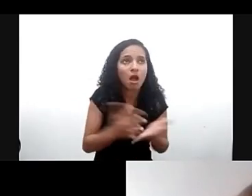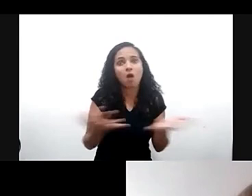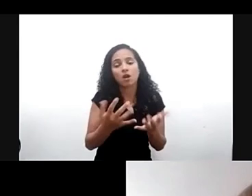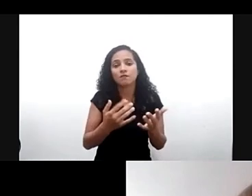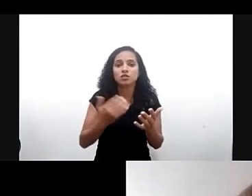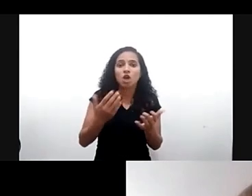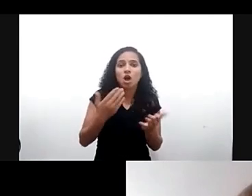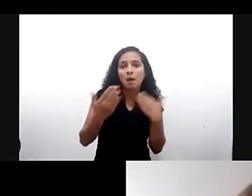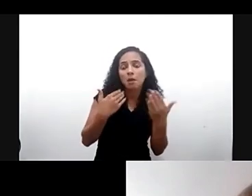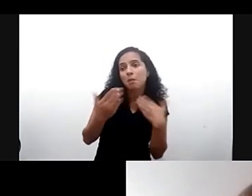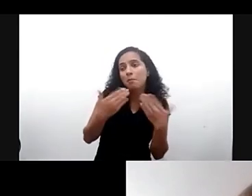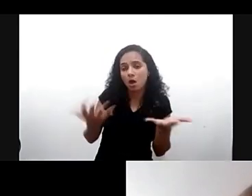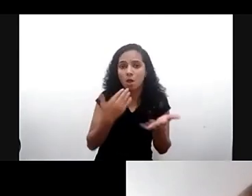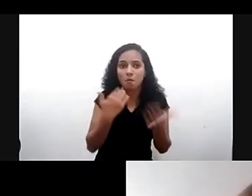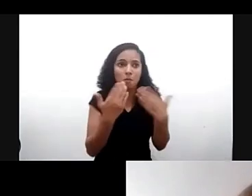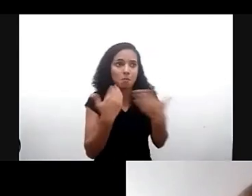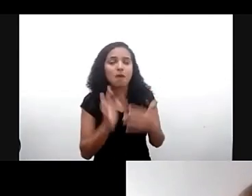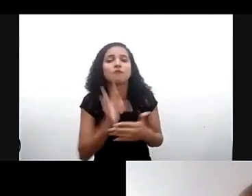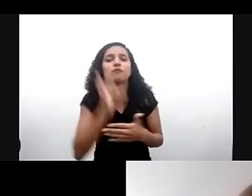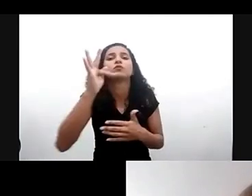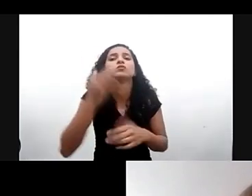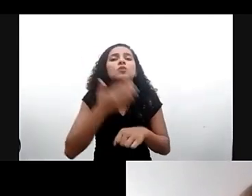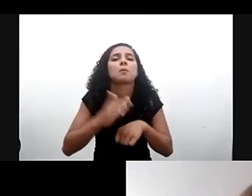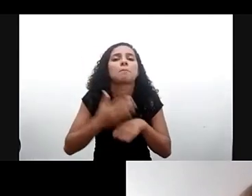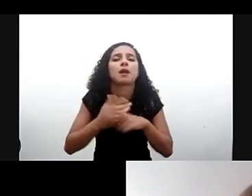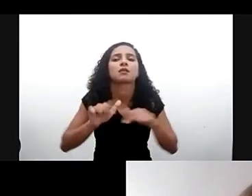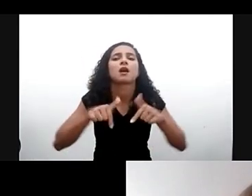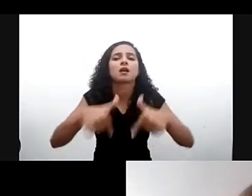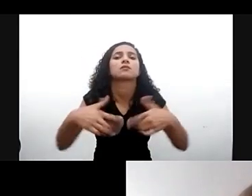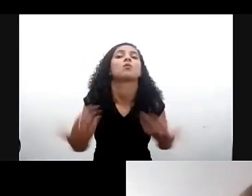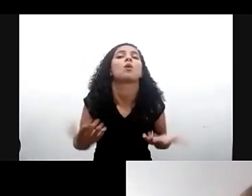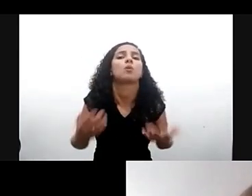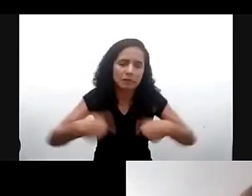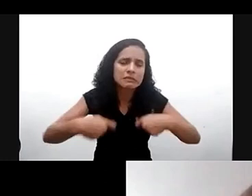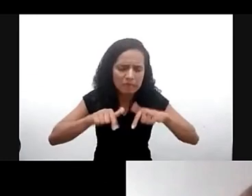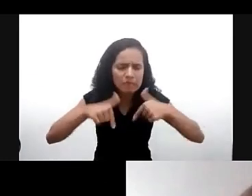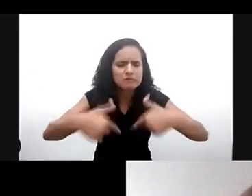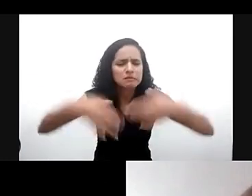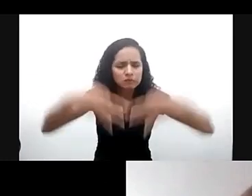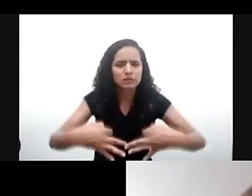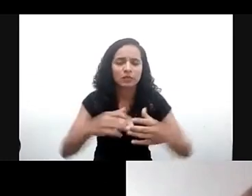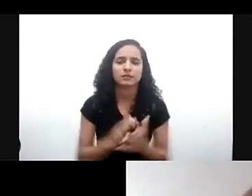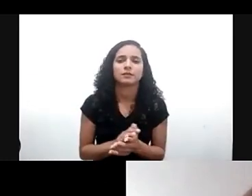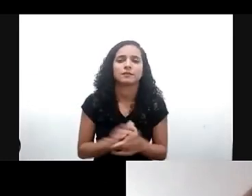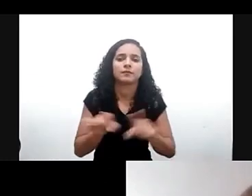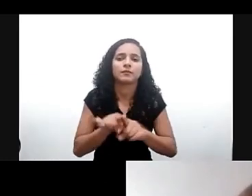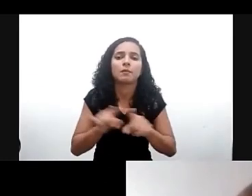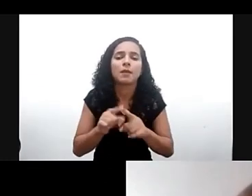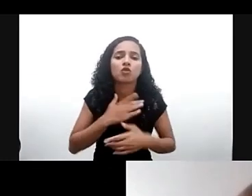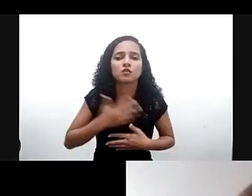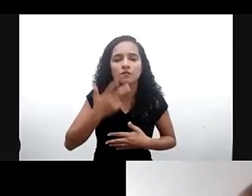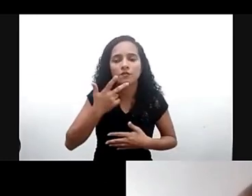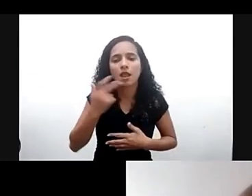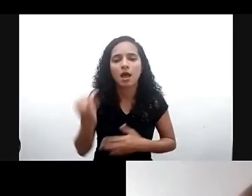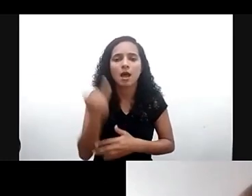e para complementar eu gostaria e que também está aí no comentário eu gostaria de falar da importância de que todas